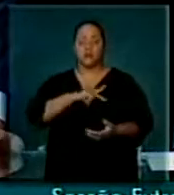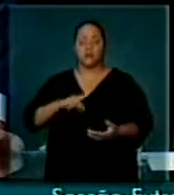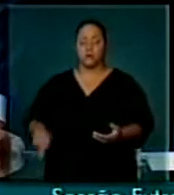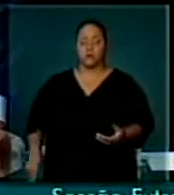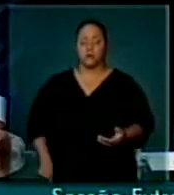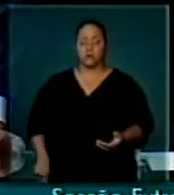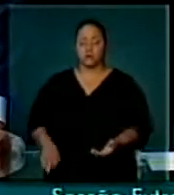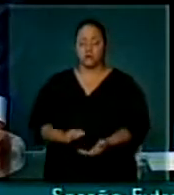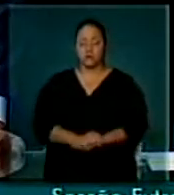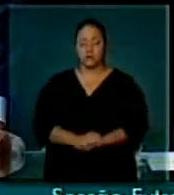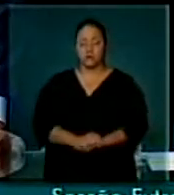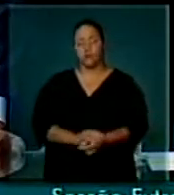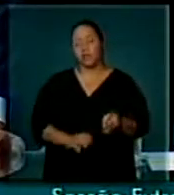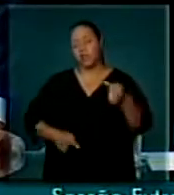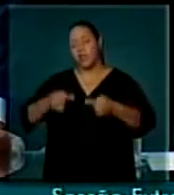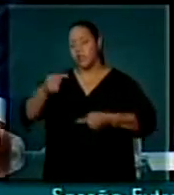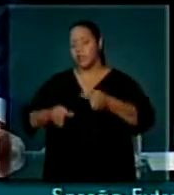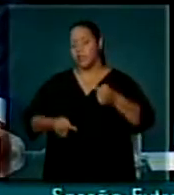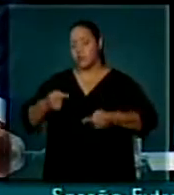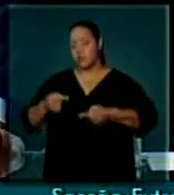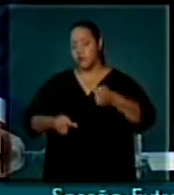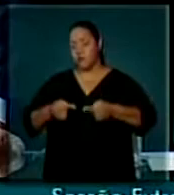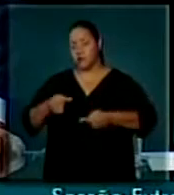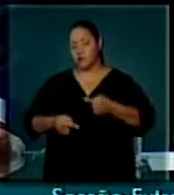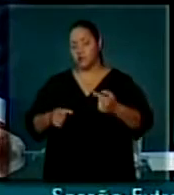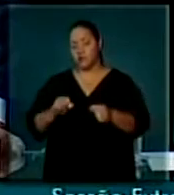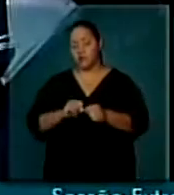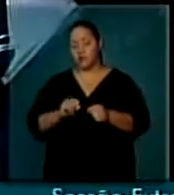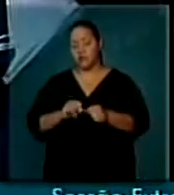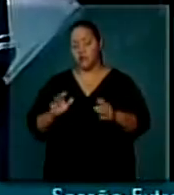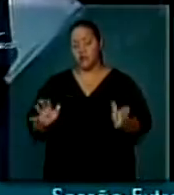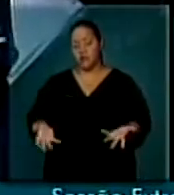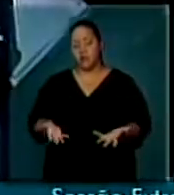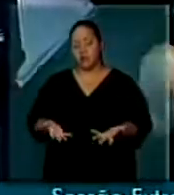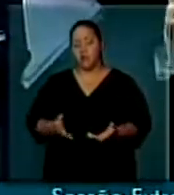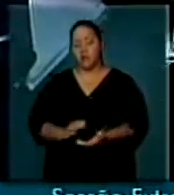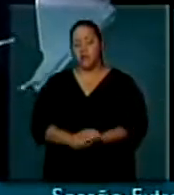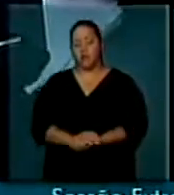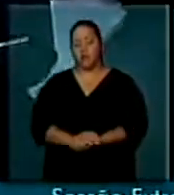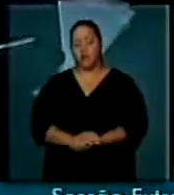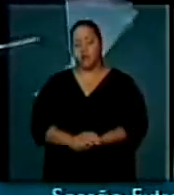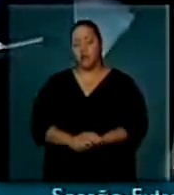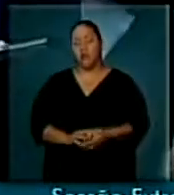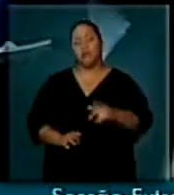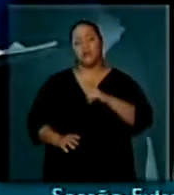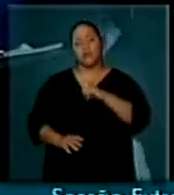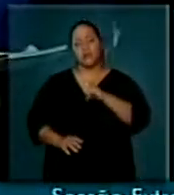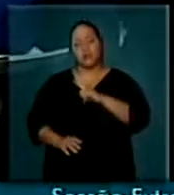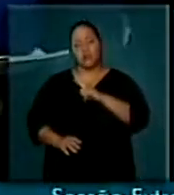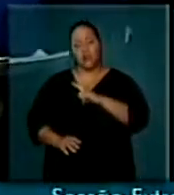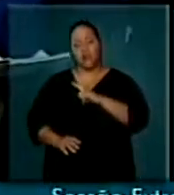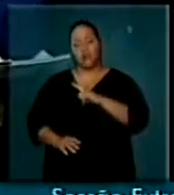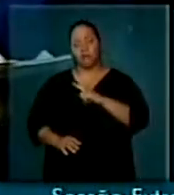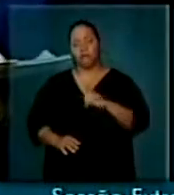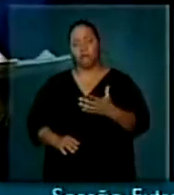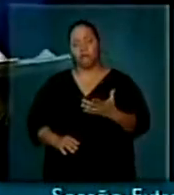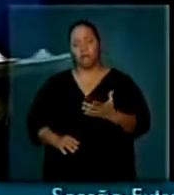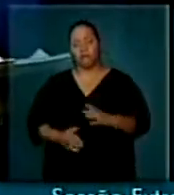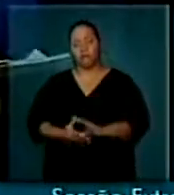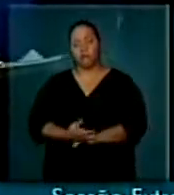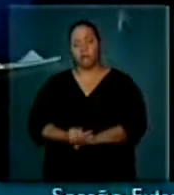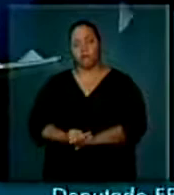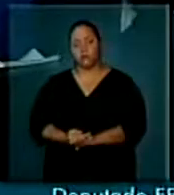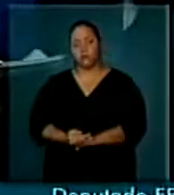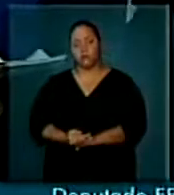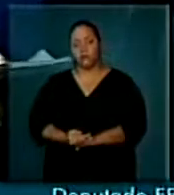esse debate que fazemos neste momento tem a ver com um